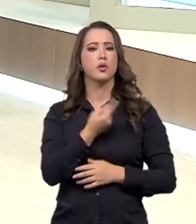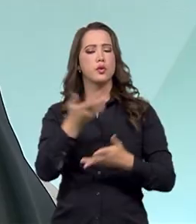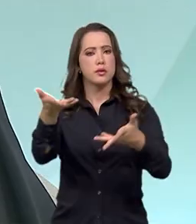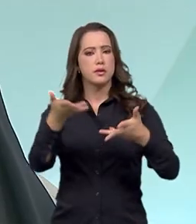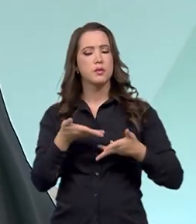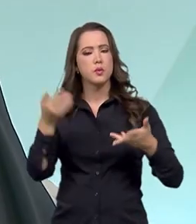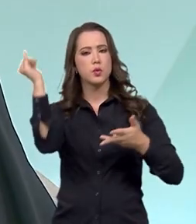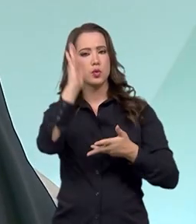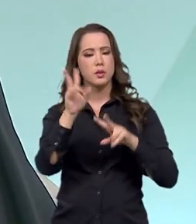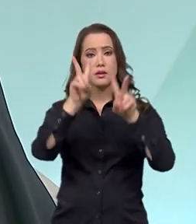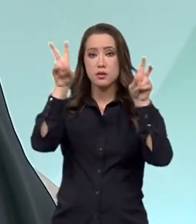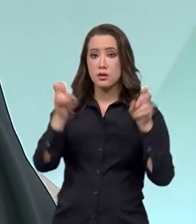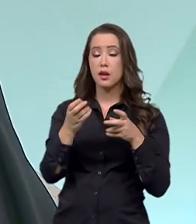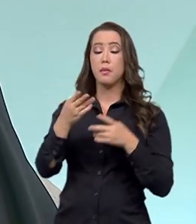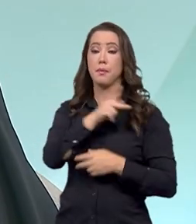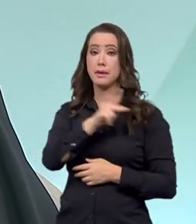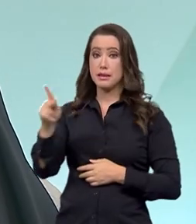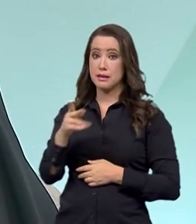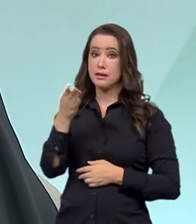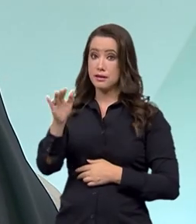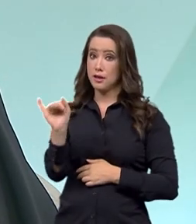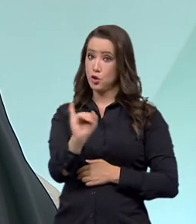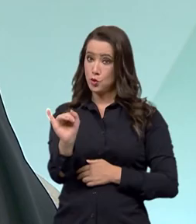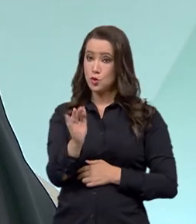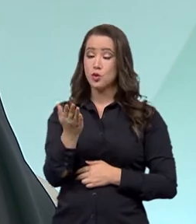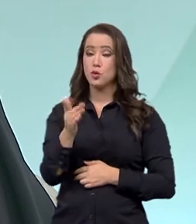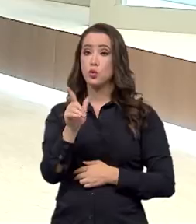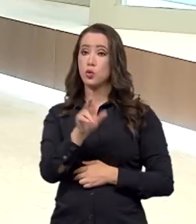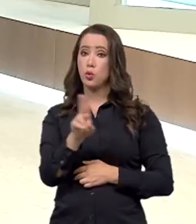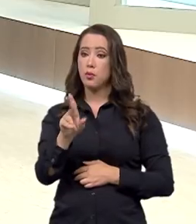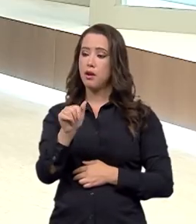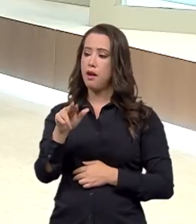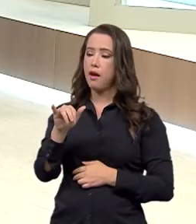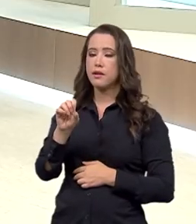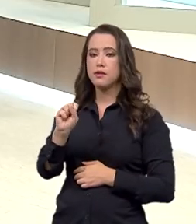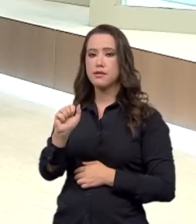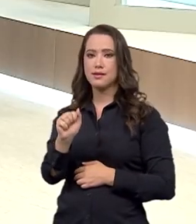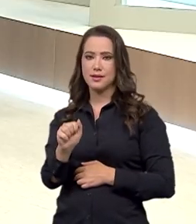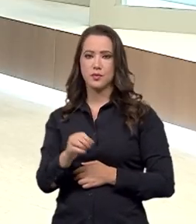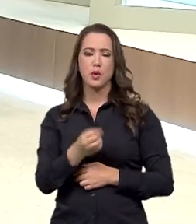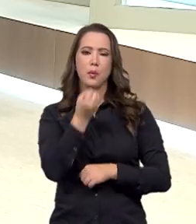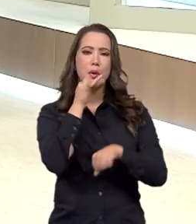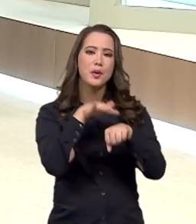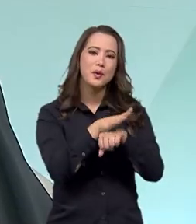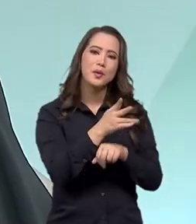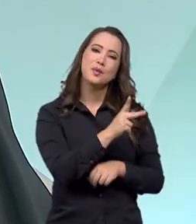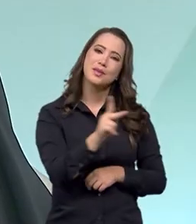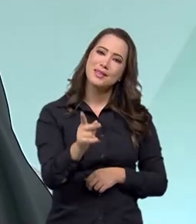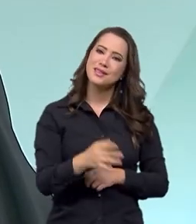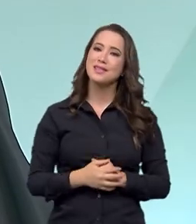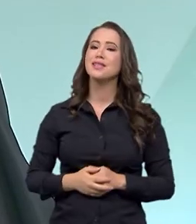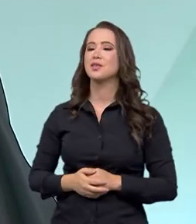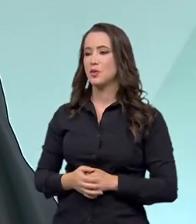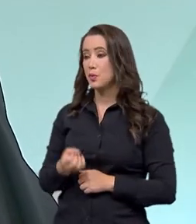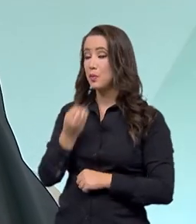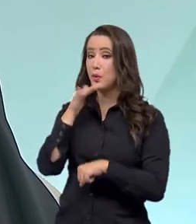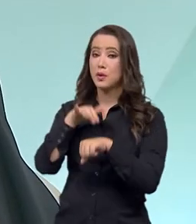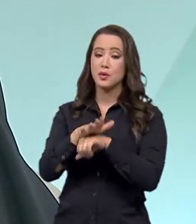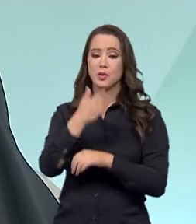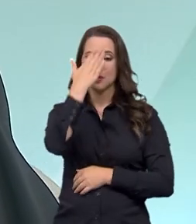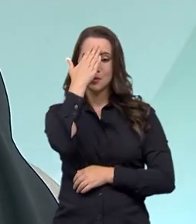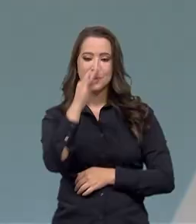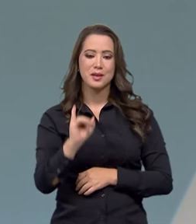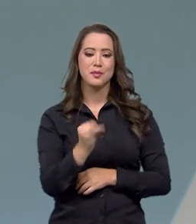em Pauta, a presidente do Instituto, Larissa Peixoto. Boa noite, presidente. Boa noite, Paulo. Muito obrigada pela